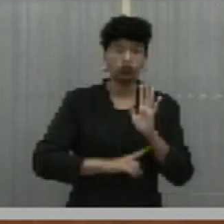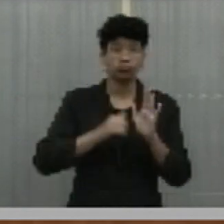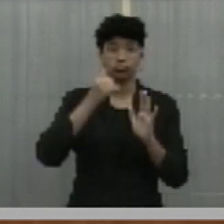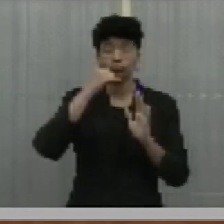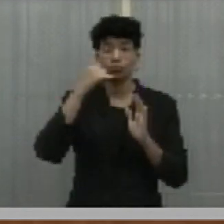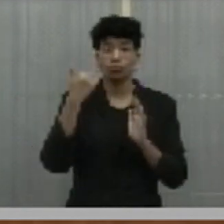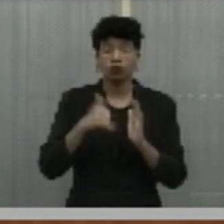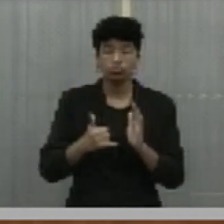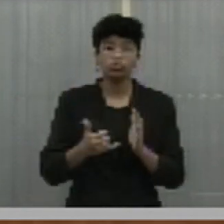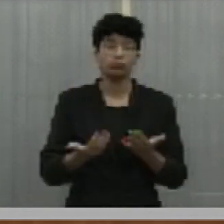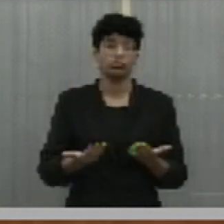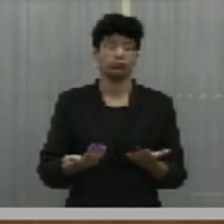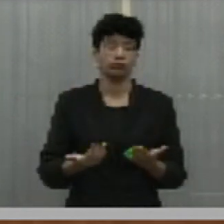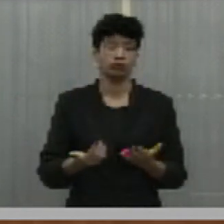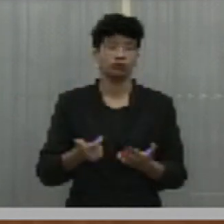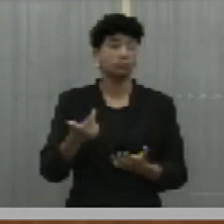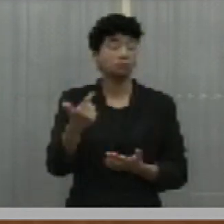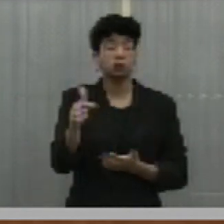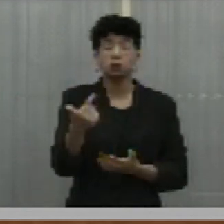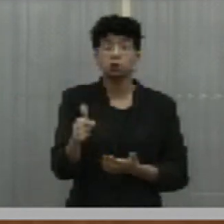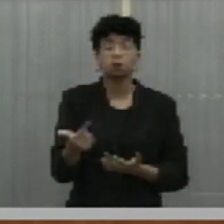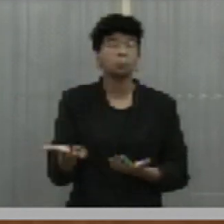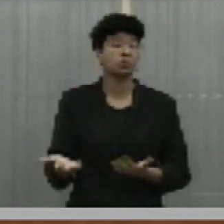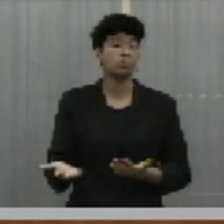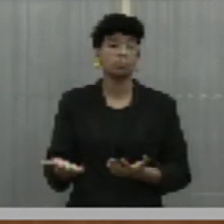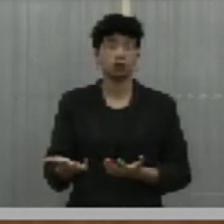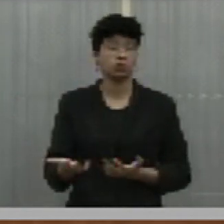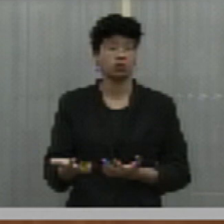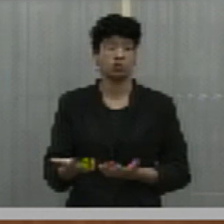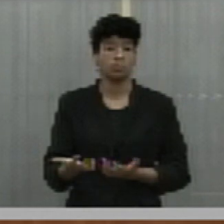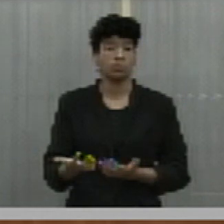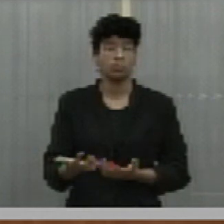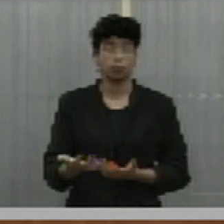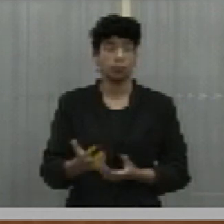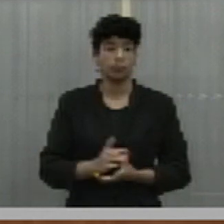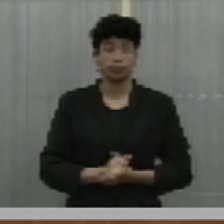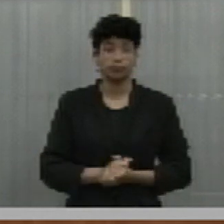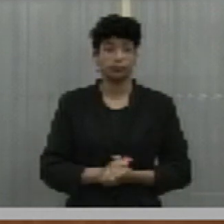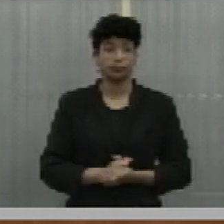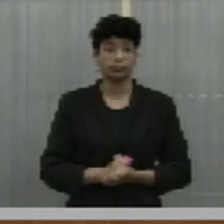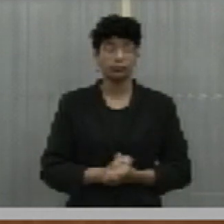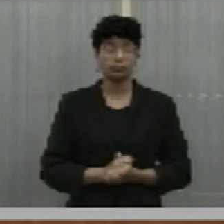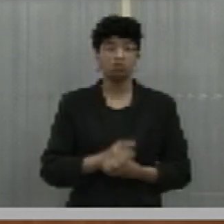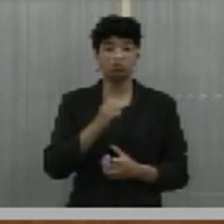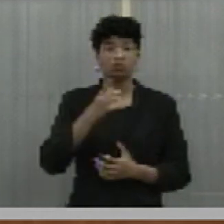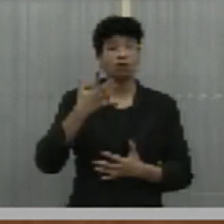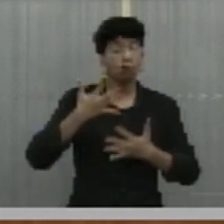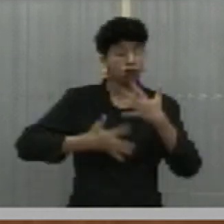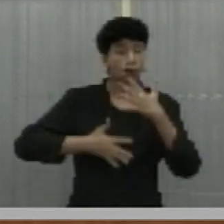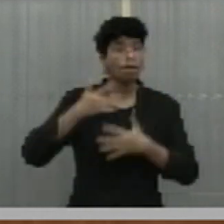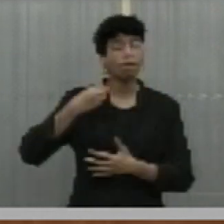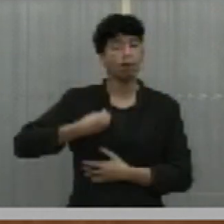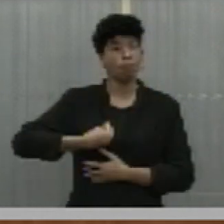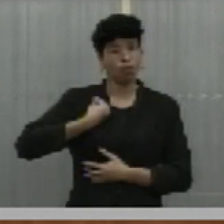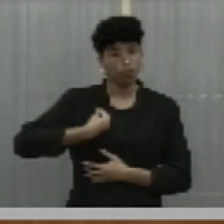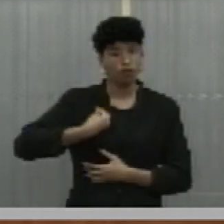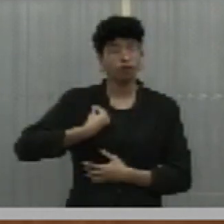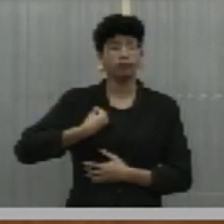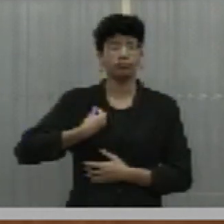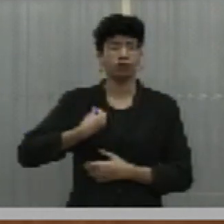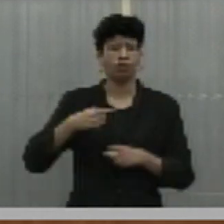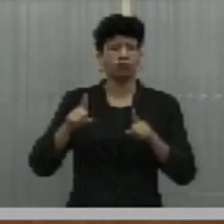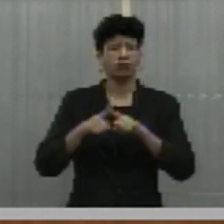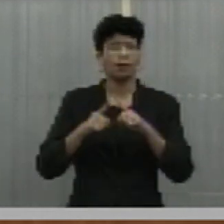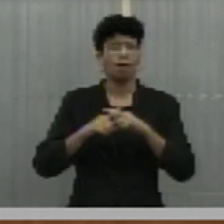regular estão constantemente tendo prejuízos. Essas gambiarras causam oscilações